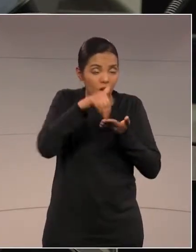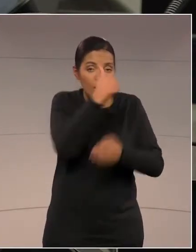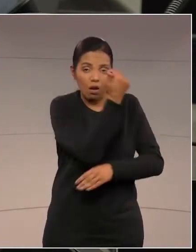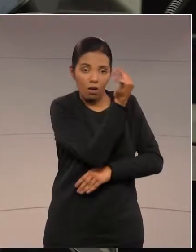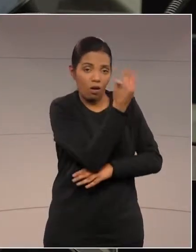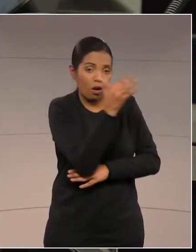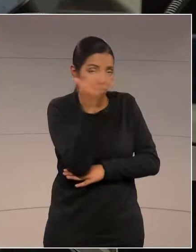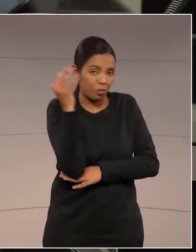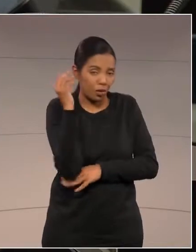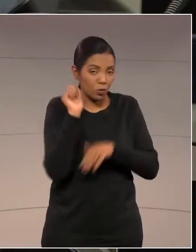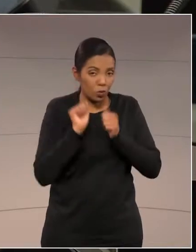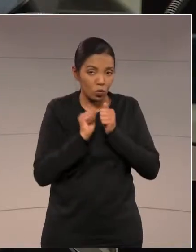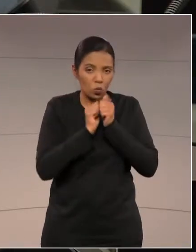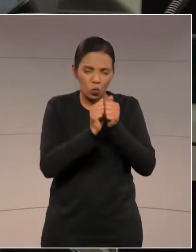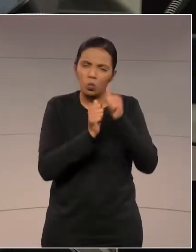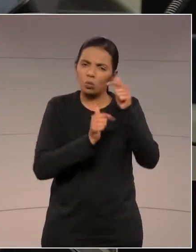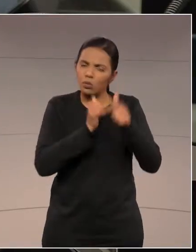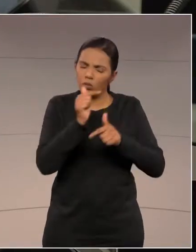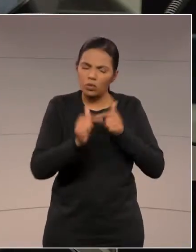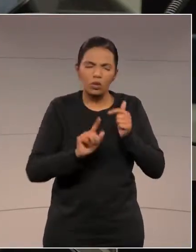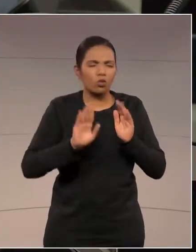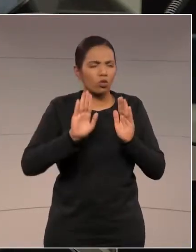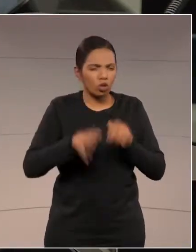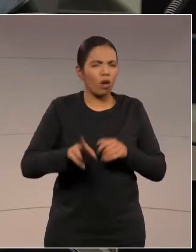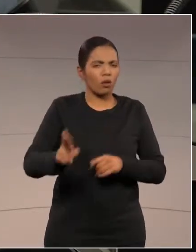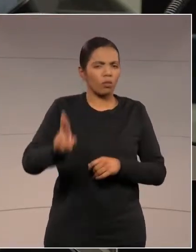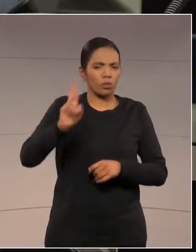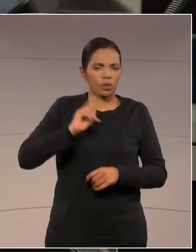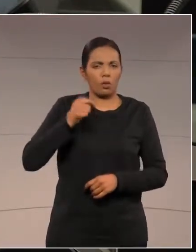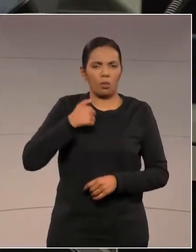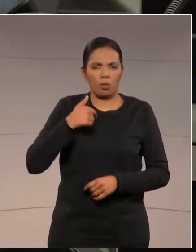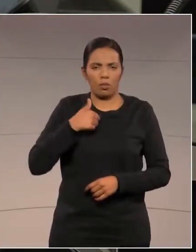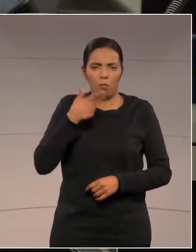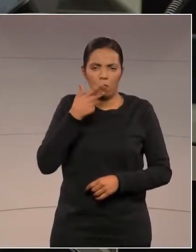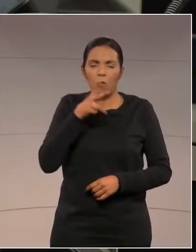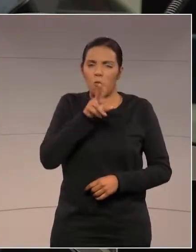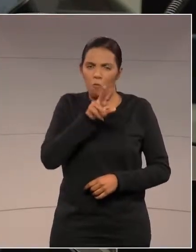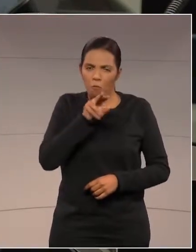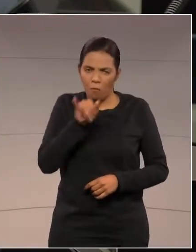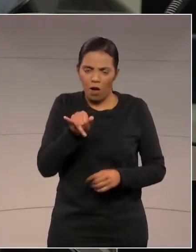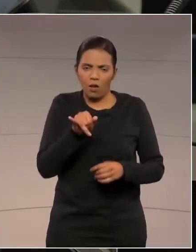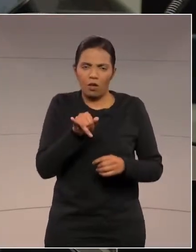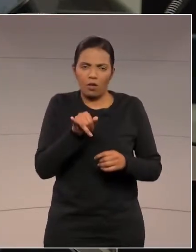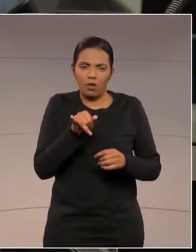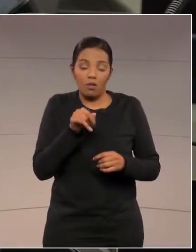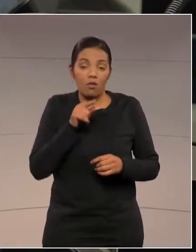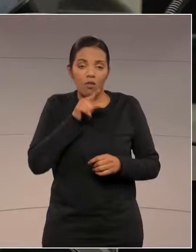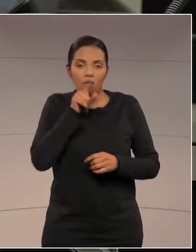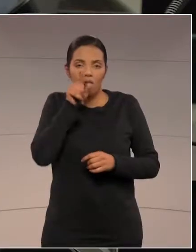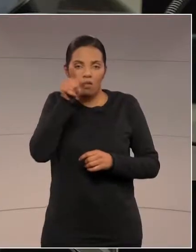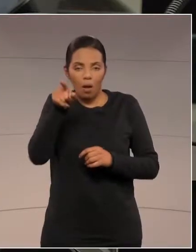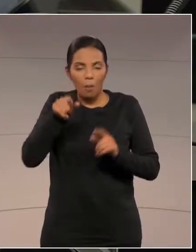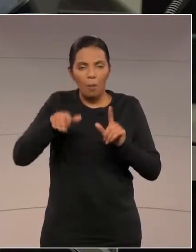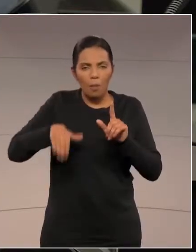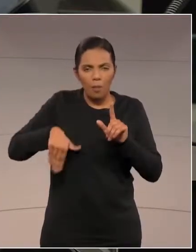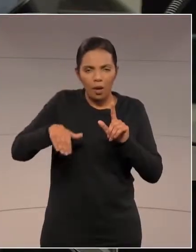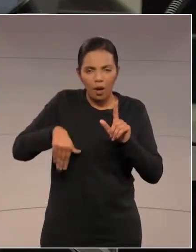Ambiente. Ele já garantiu a engorda da praia de Matinhos